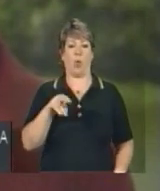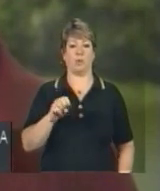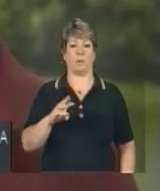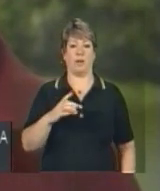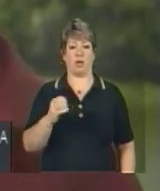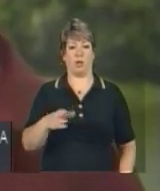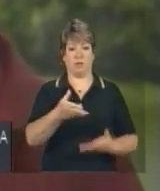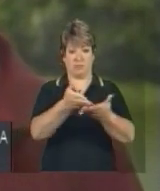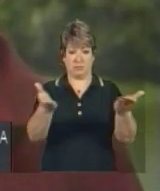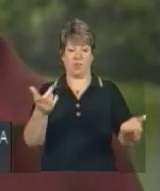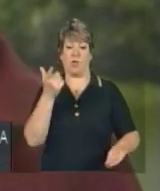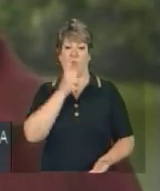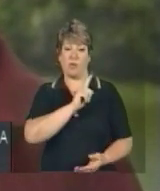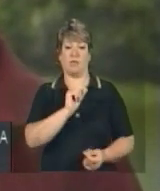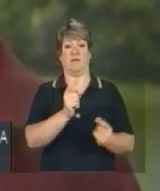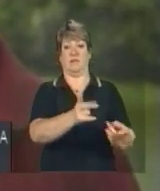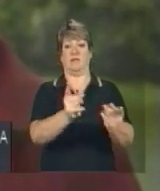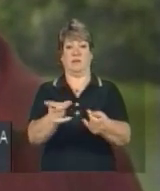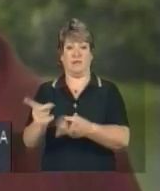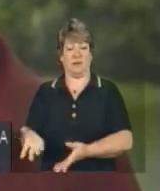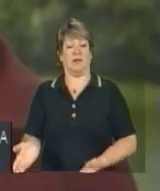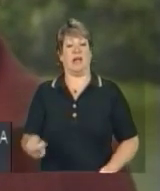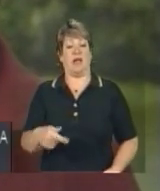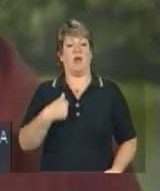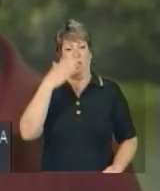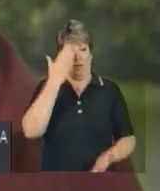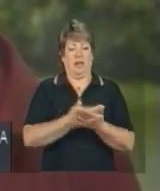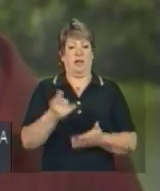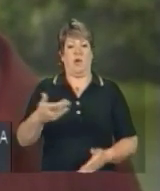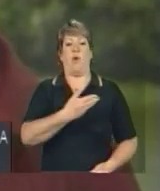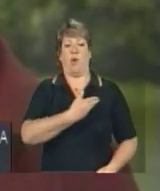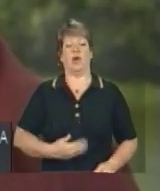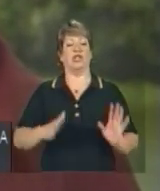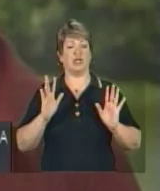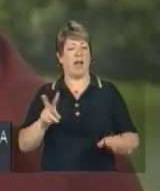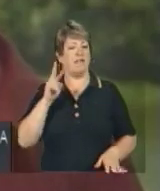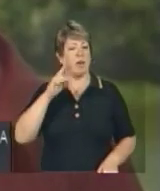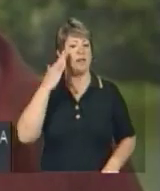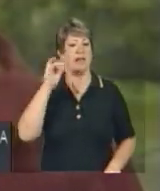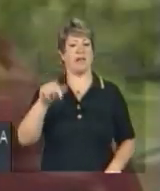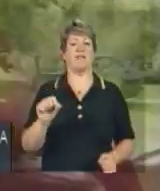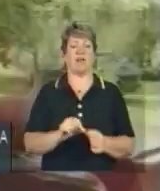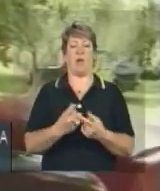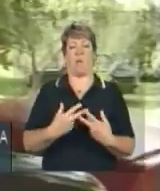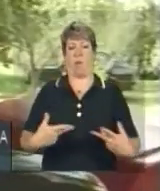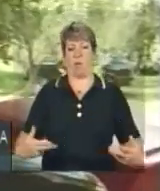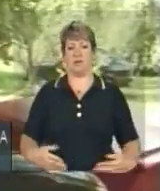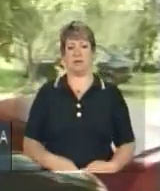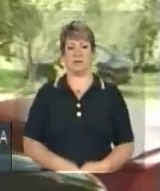nós é buscar mercado, e eu acredito que o governo já enxergou isso e está fazendo alguma coisa.